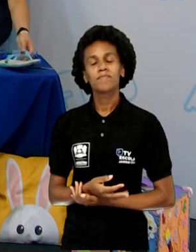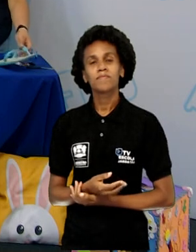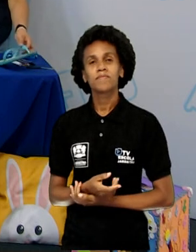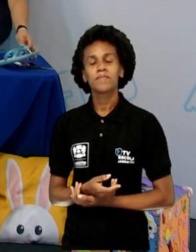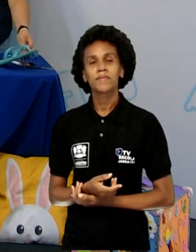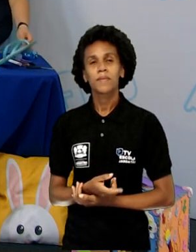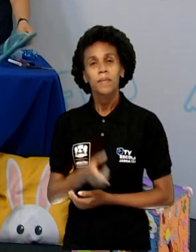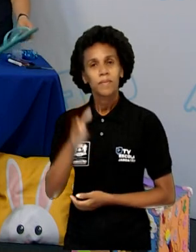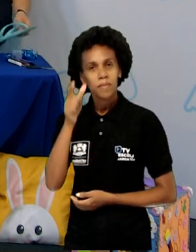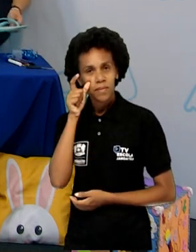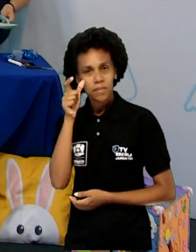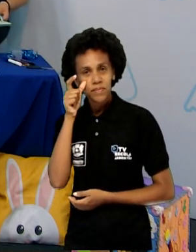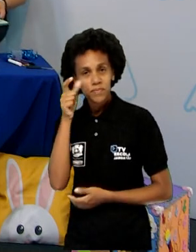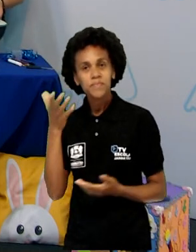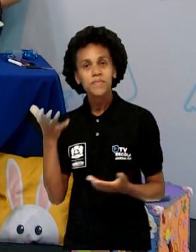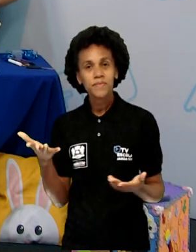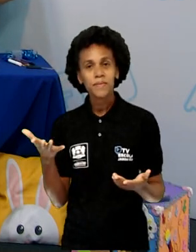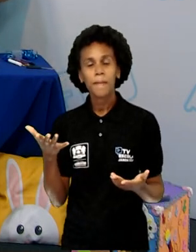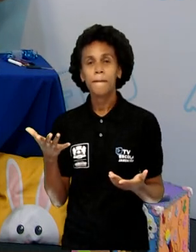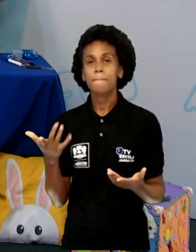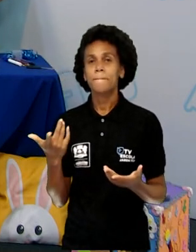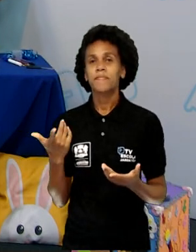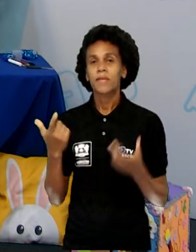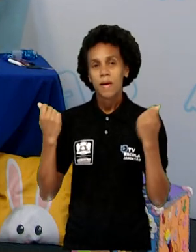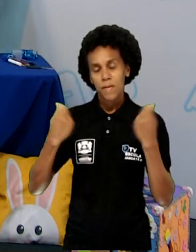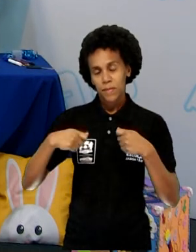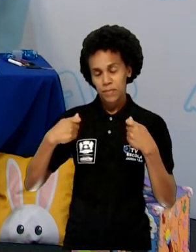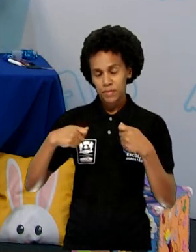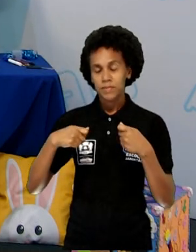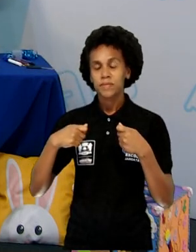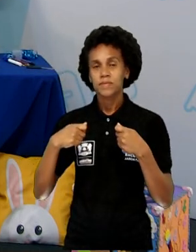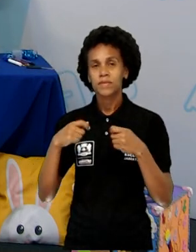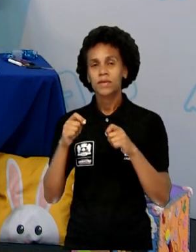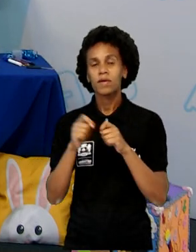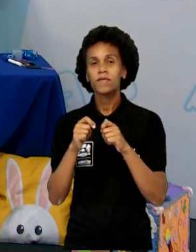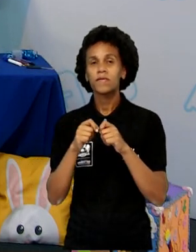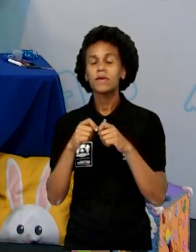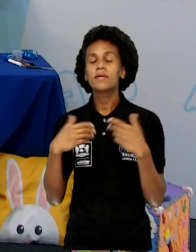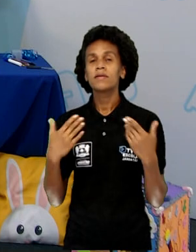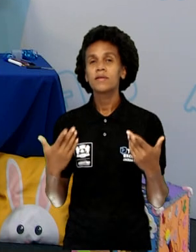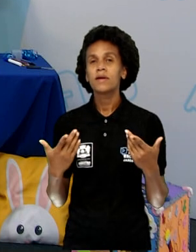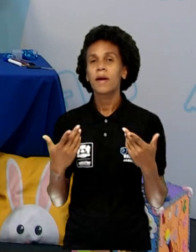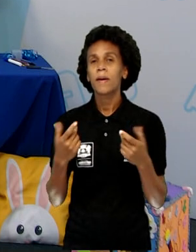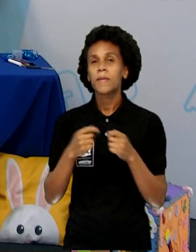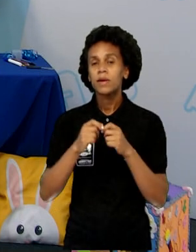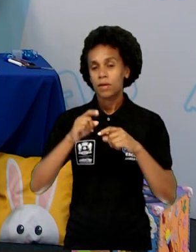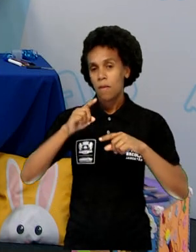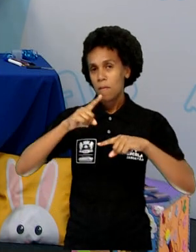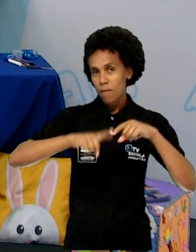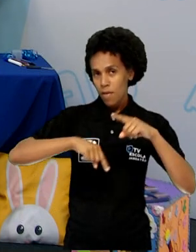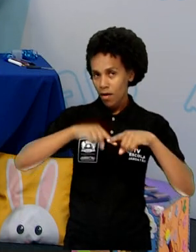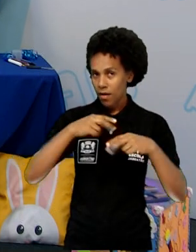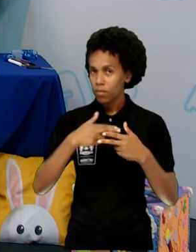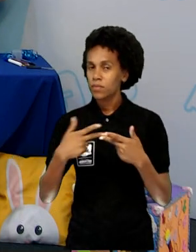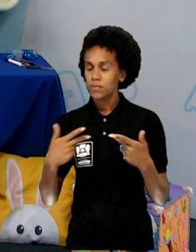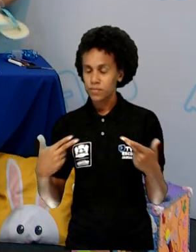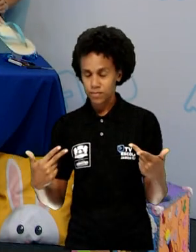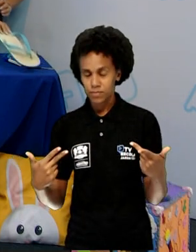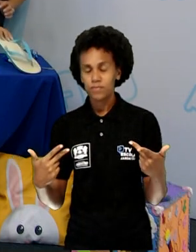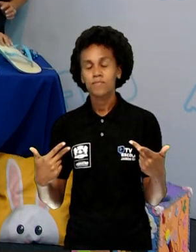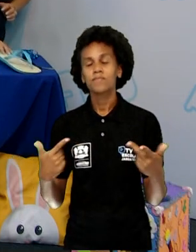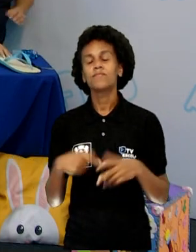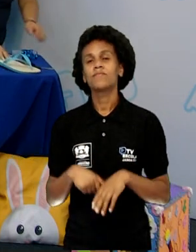tartaruga, nós vamos precisar de alguns materiais. dois chinelos, quer dizer, um par de